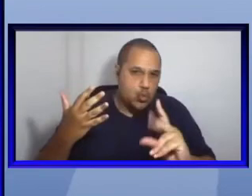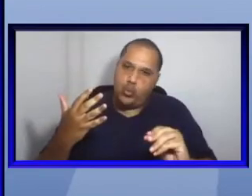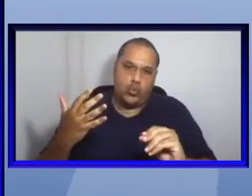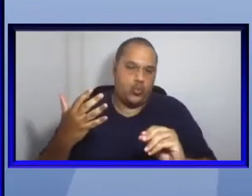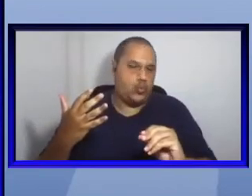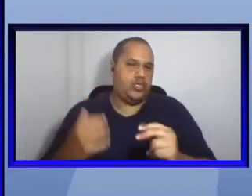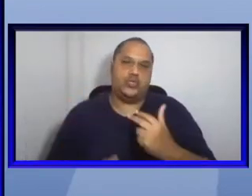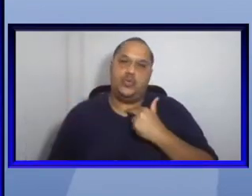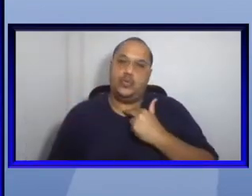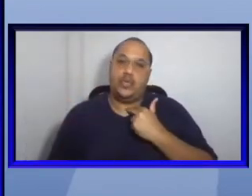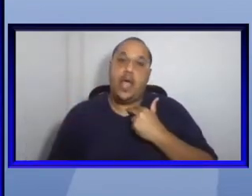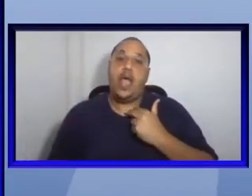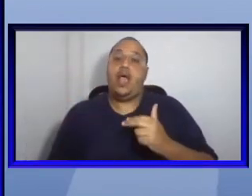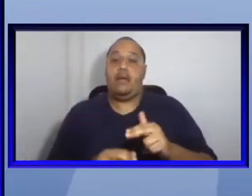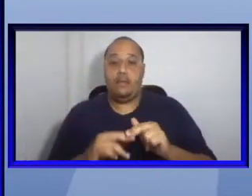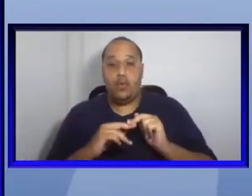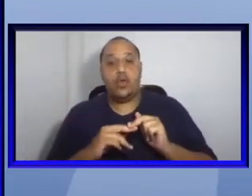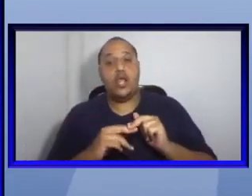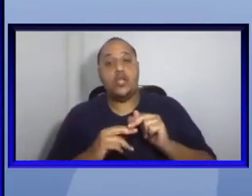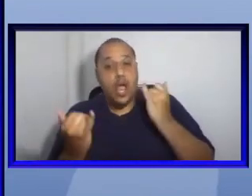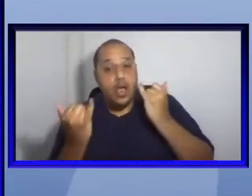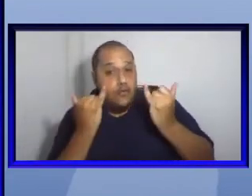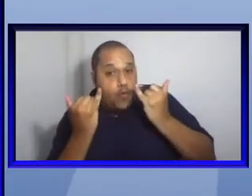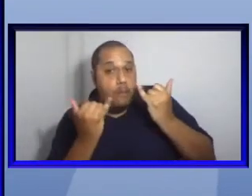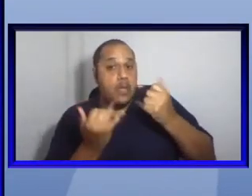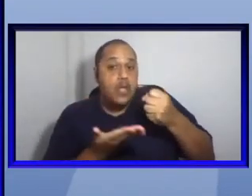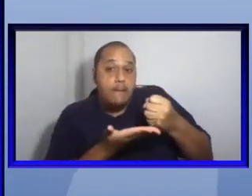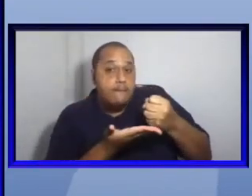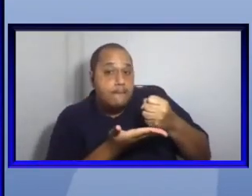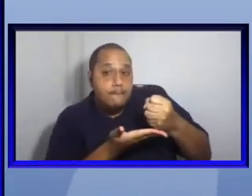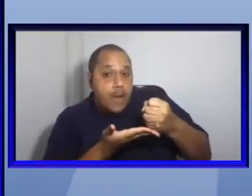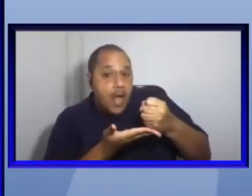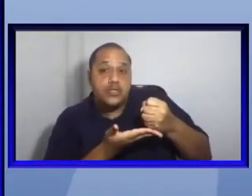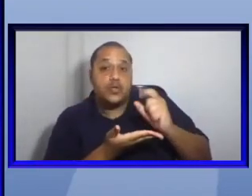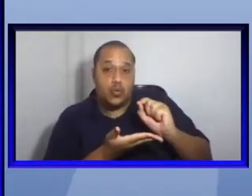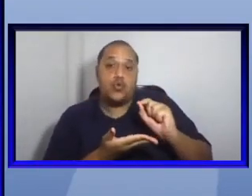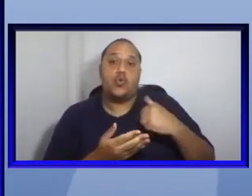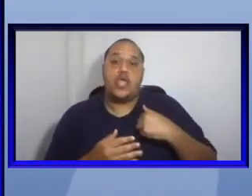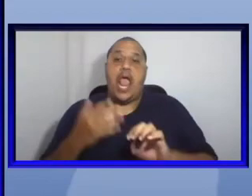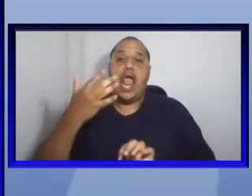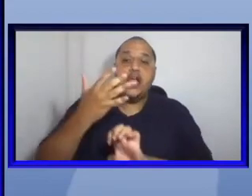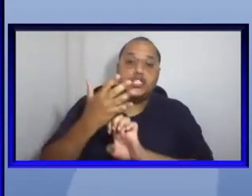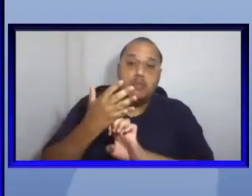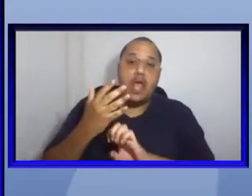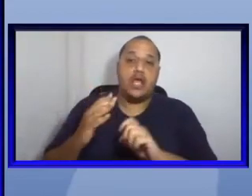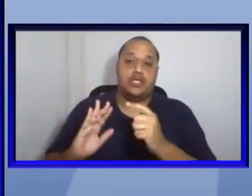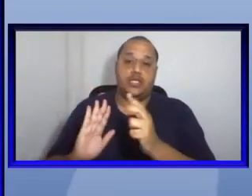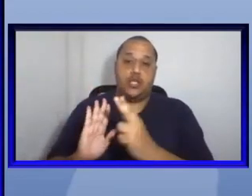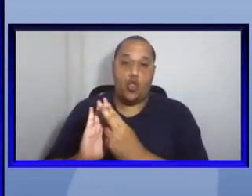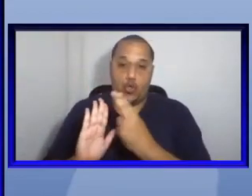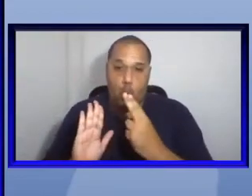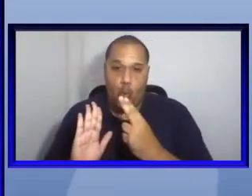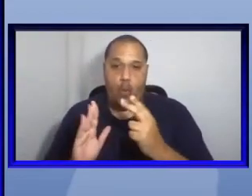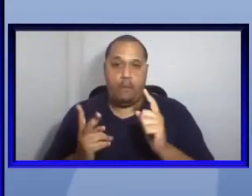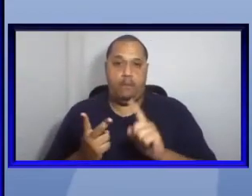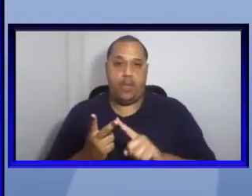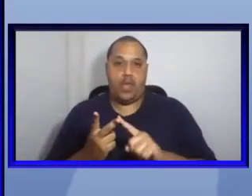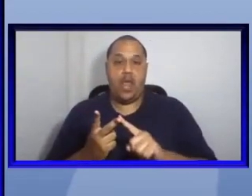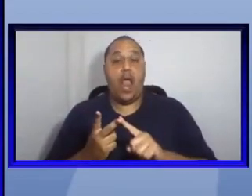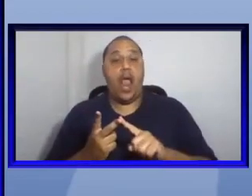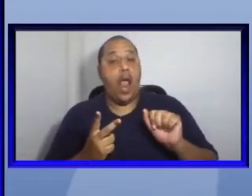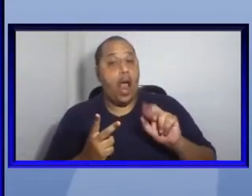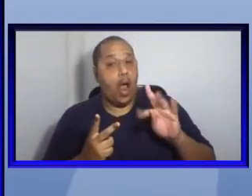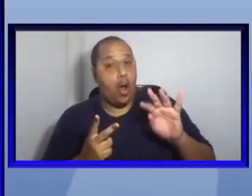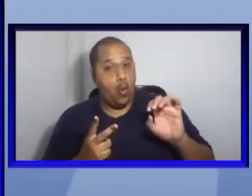as informações básicas é o nome da espécie o autor o ano e se é um